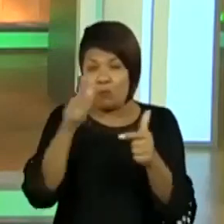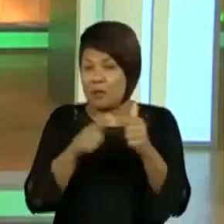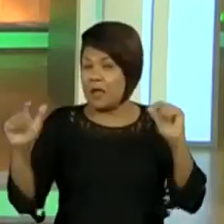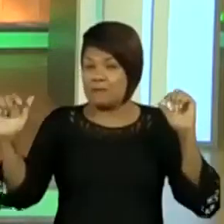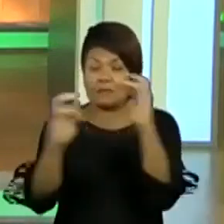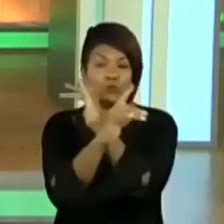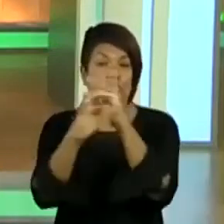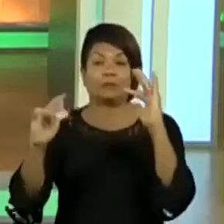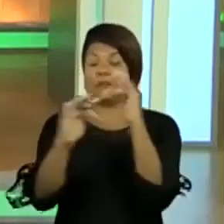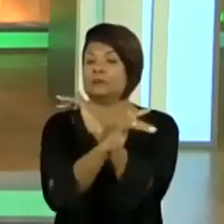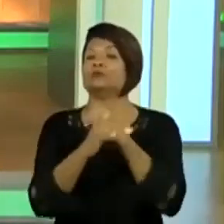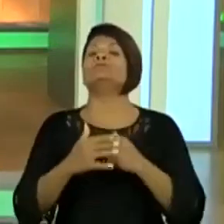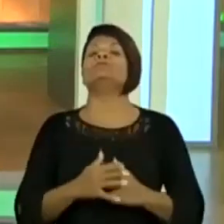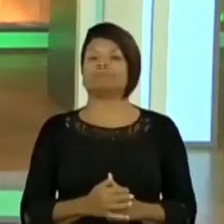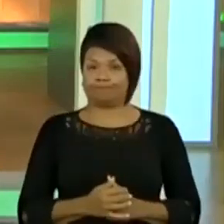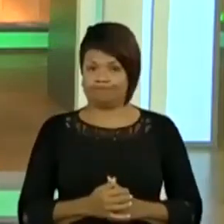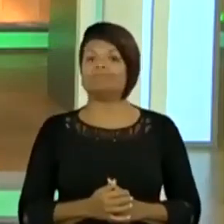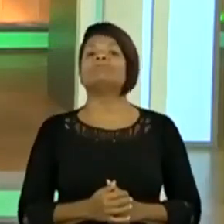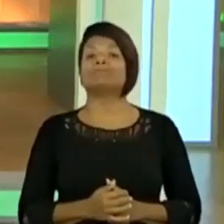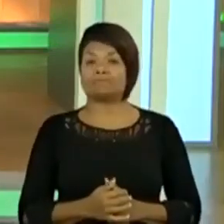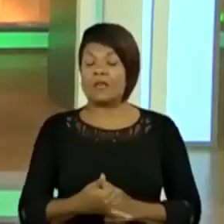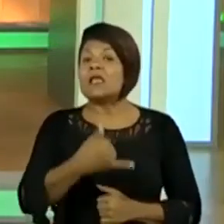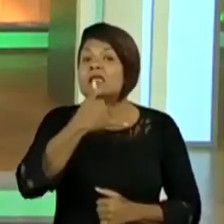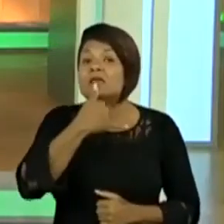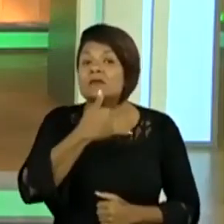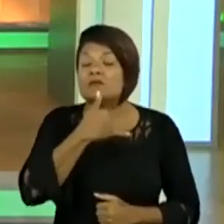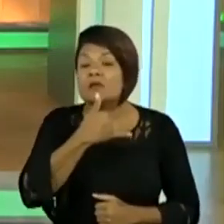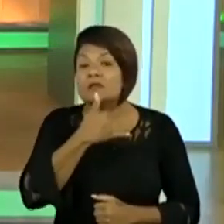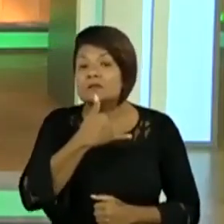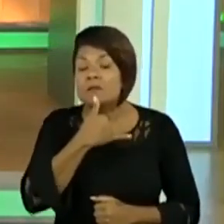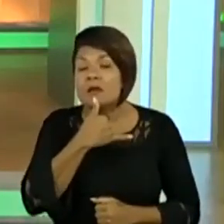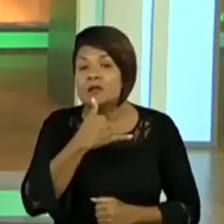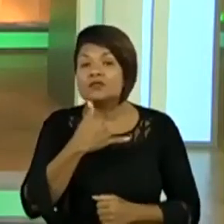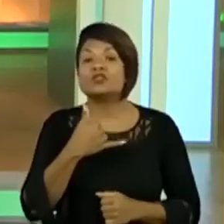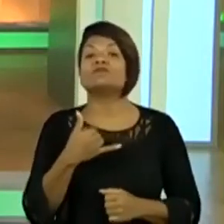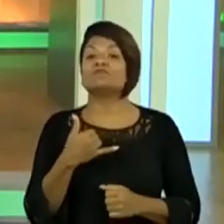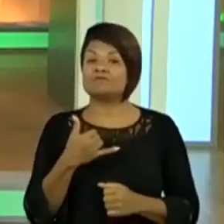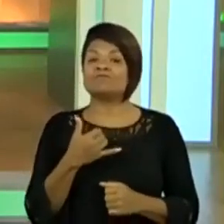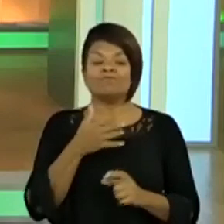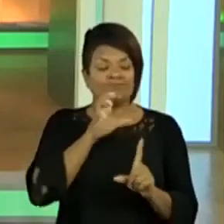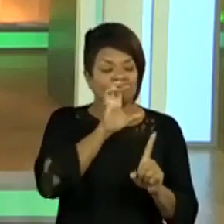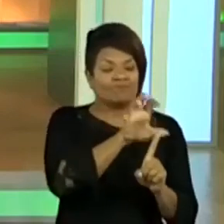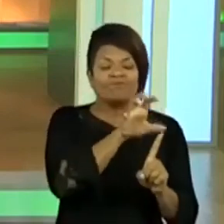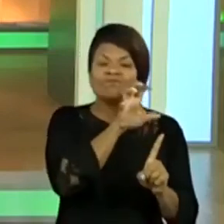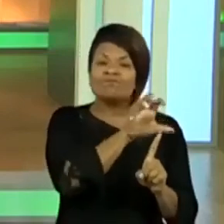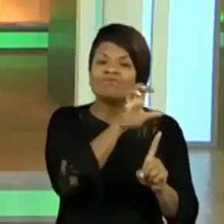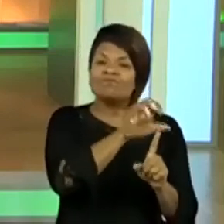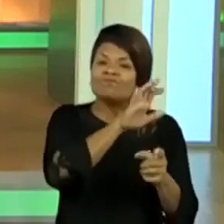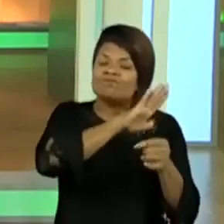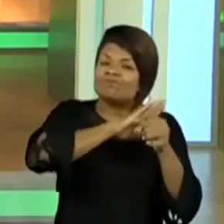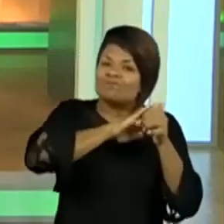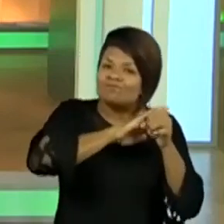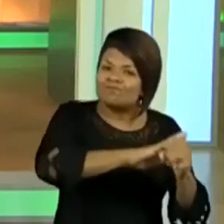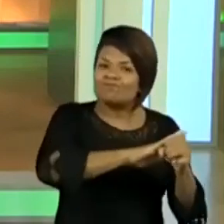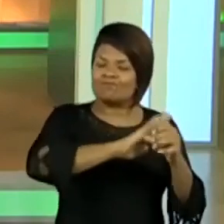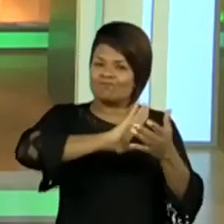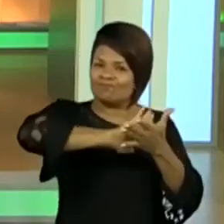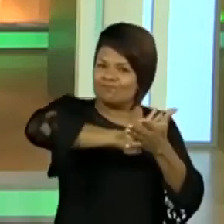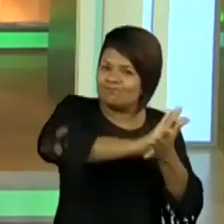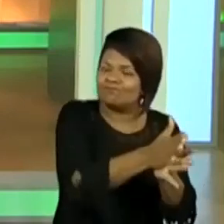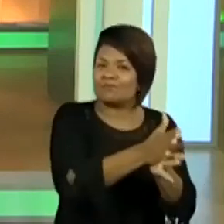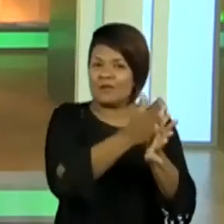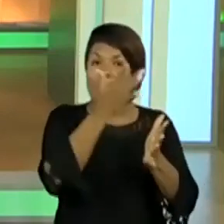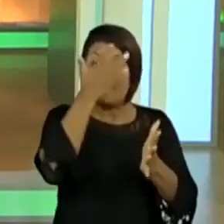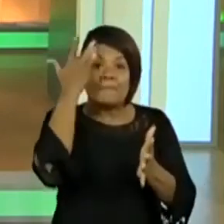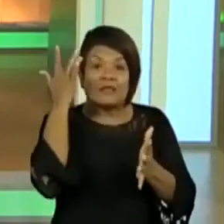infelizmente assolam, sobretudo pessoas que estão à nossa volta. Pois é, hoje nós